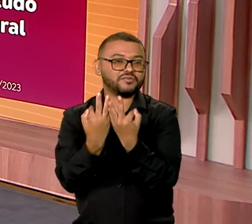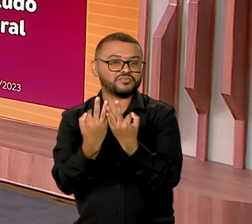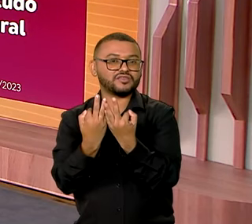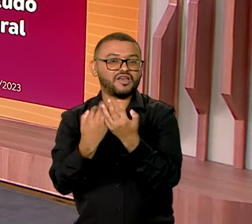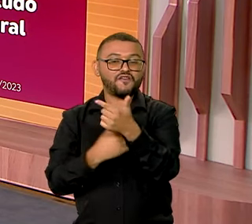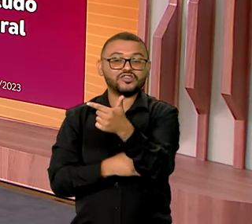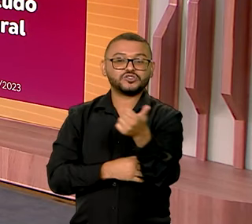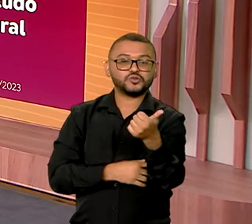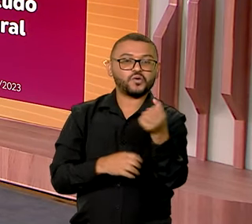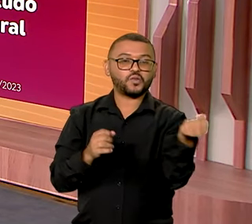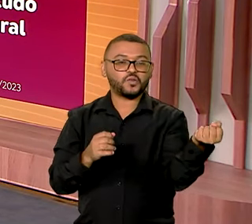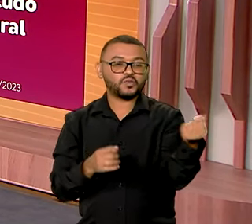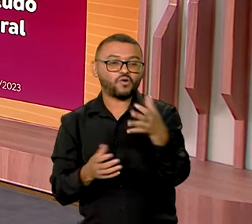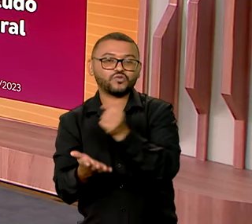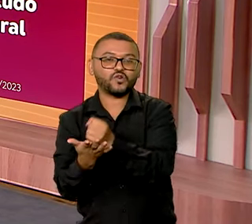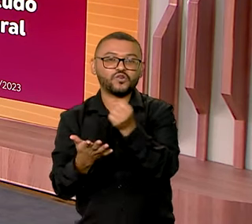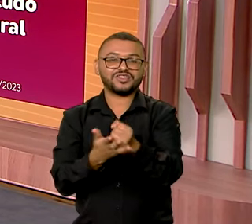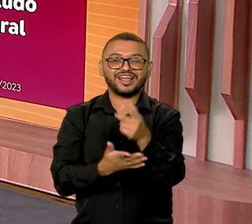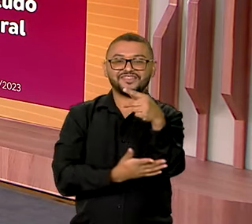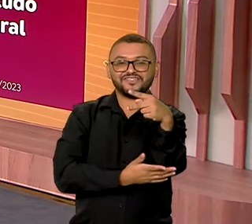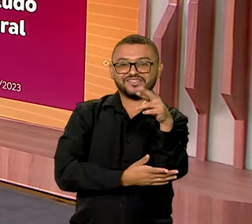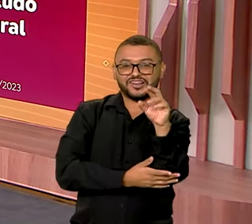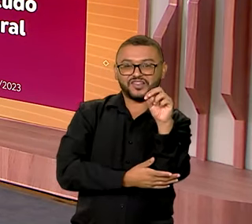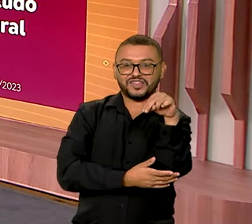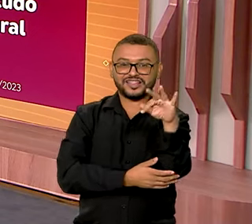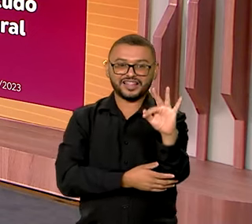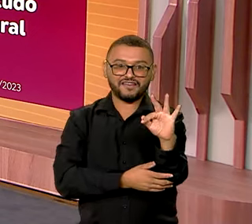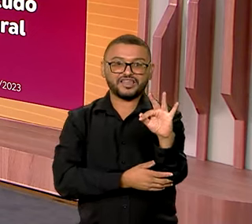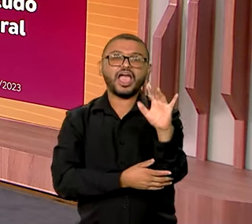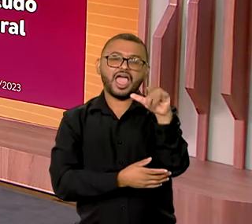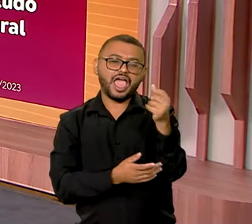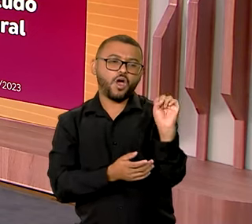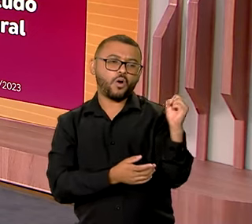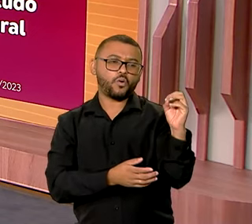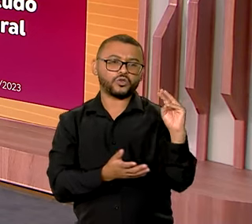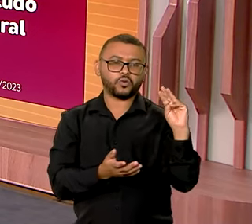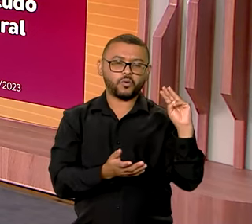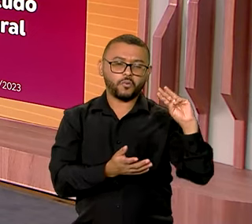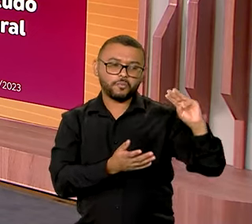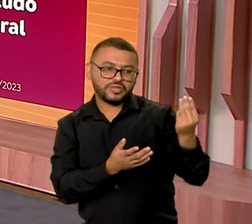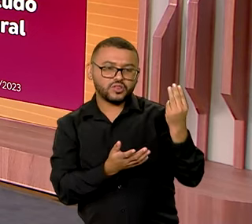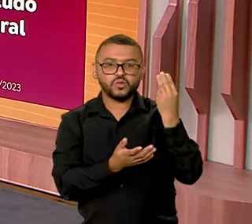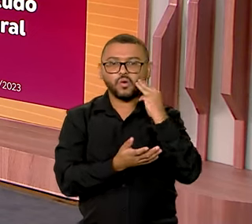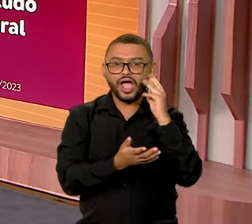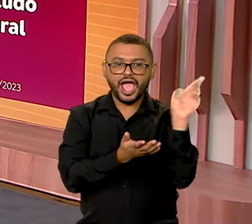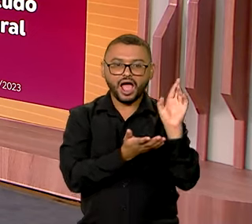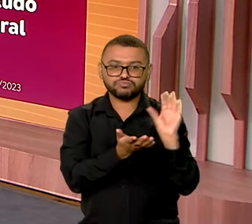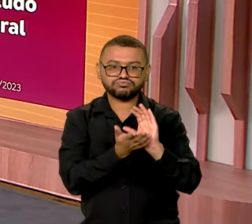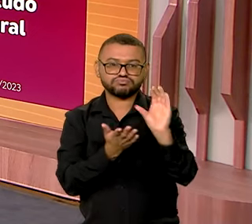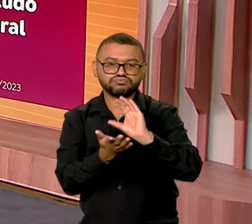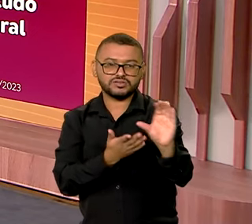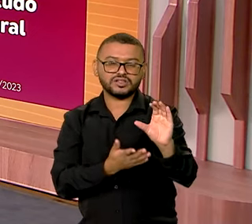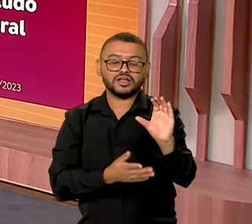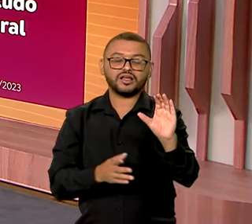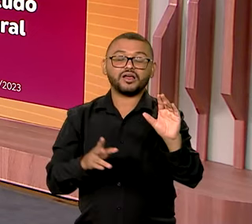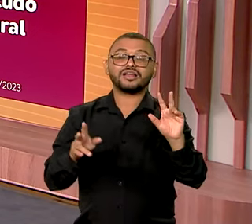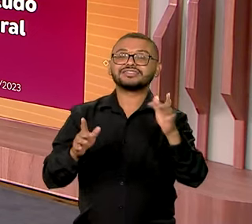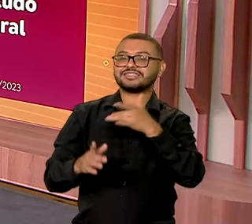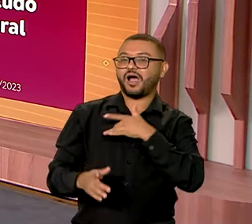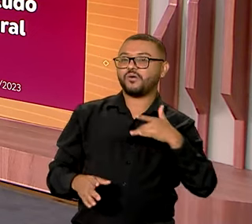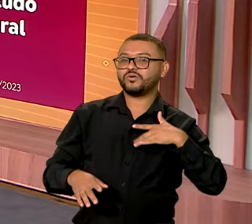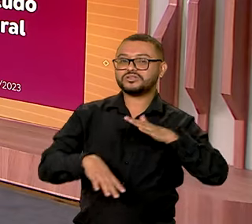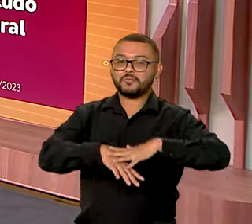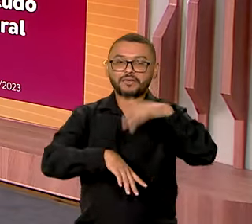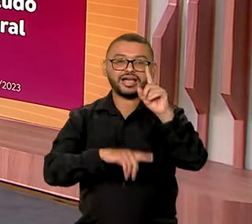novos contratos do Pronaf, com mais de 8 milhões em créditos aí liberados. Na saúde, mais médicos,